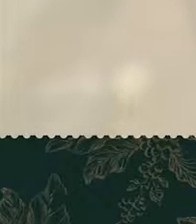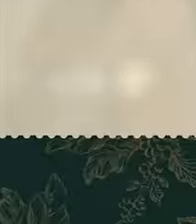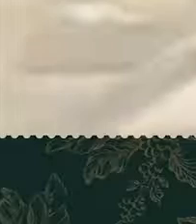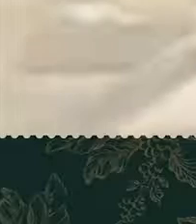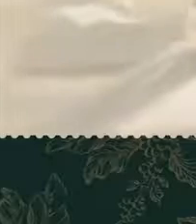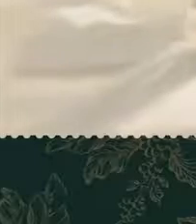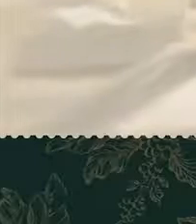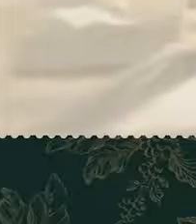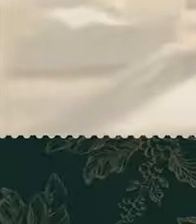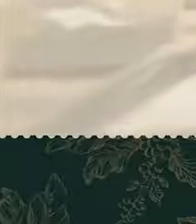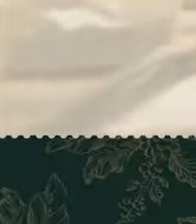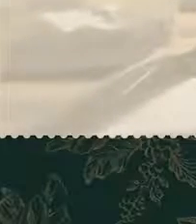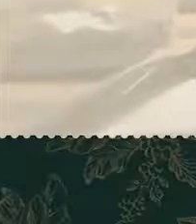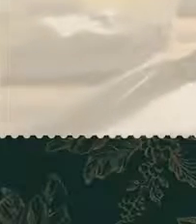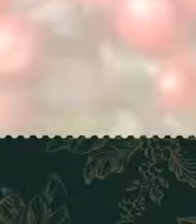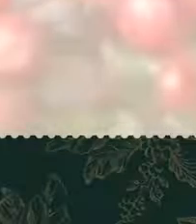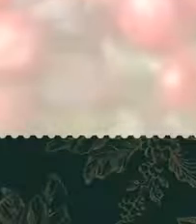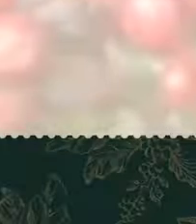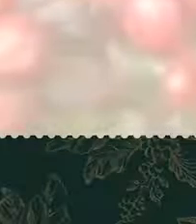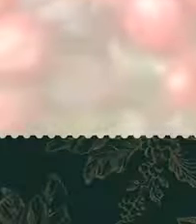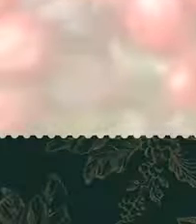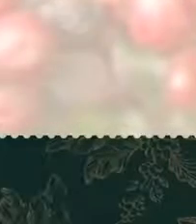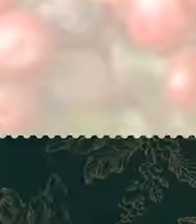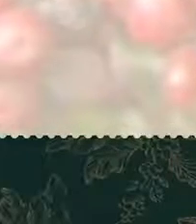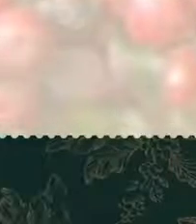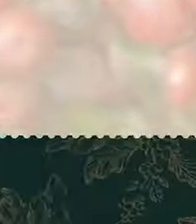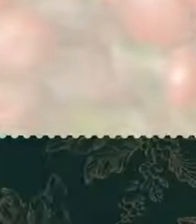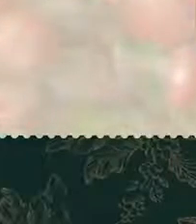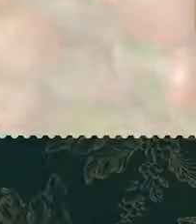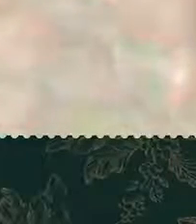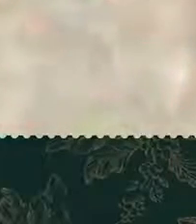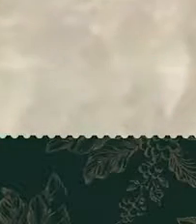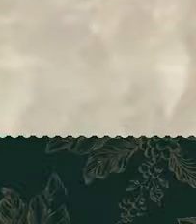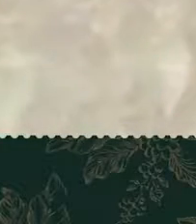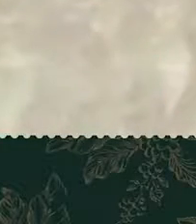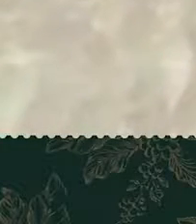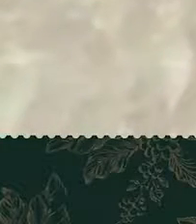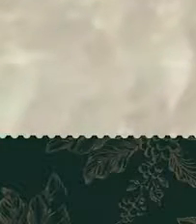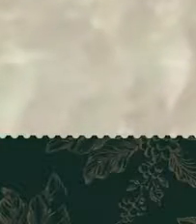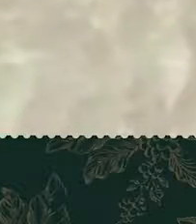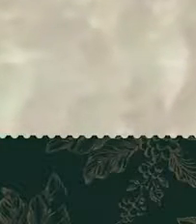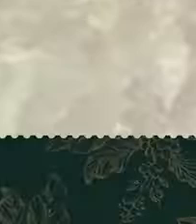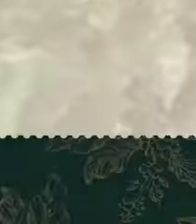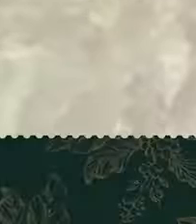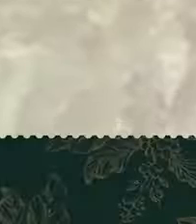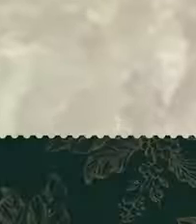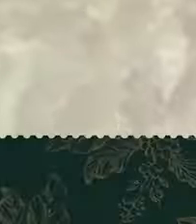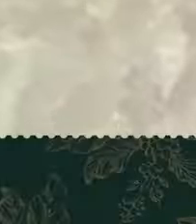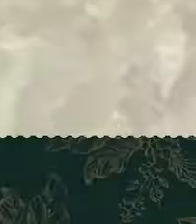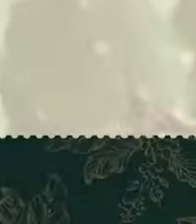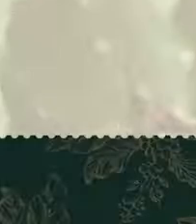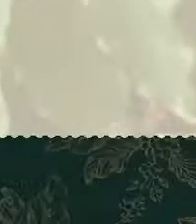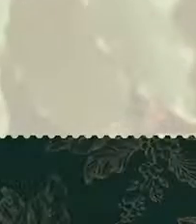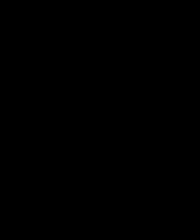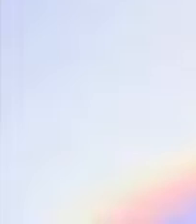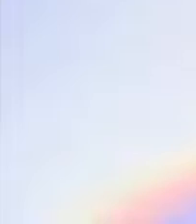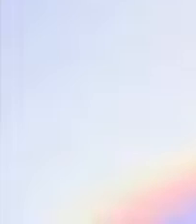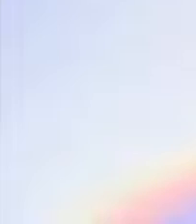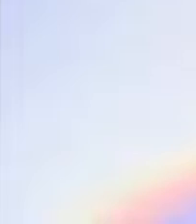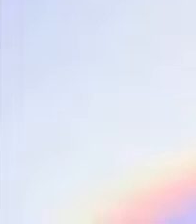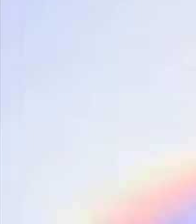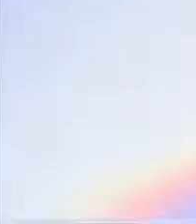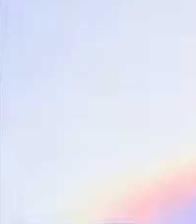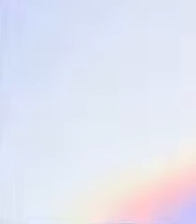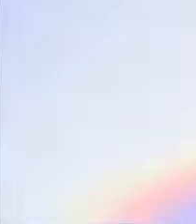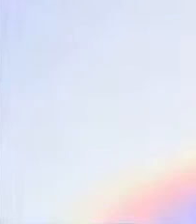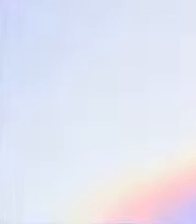4º Concurso de Qualidade dos Cafés da região de Caratinga. Realização, Emater Minas. O que